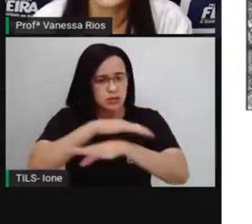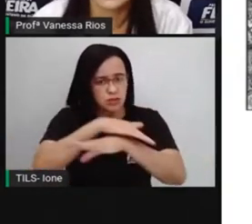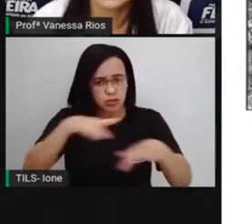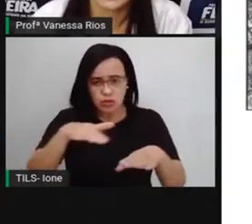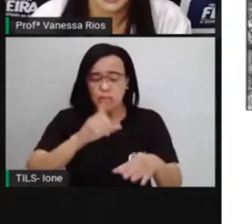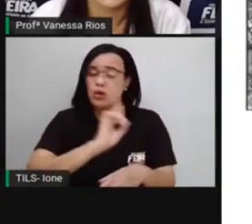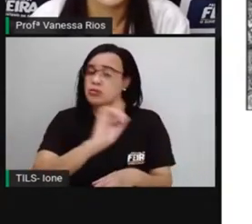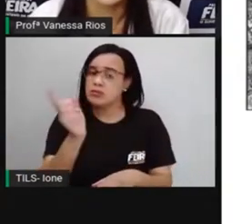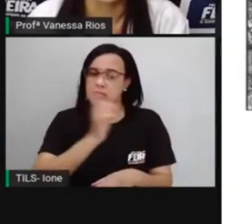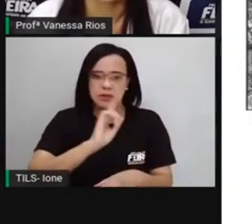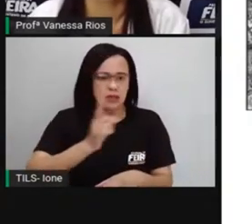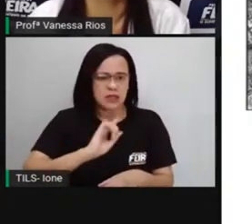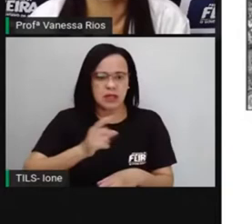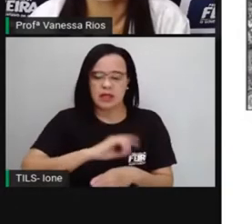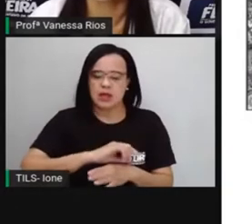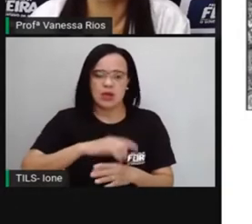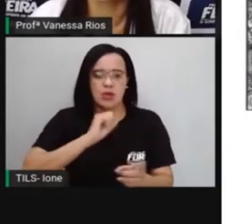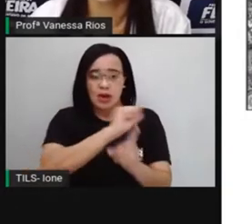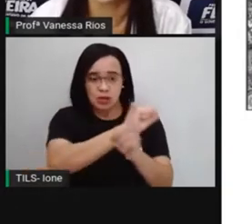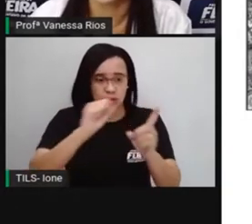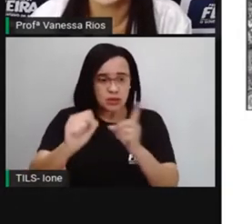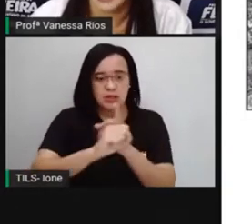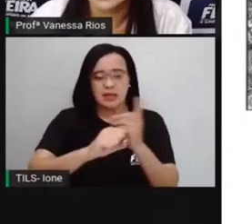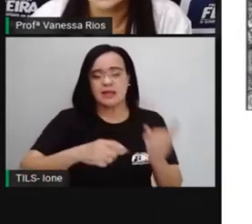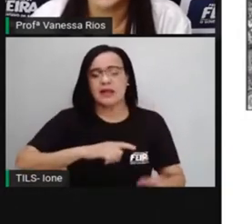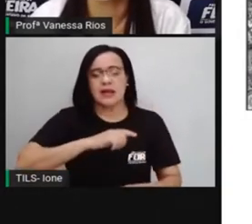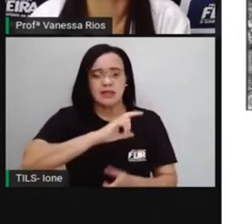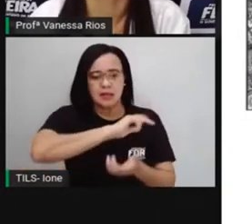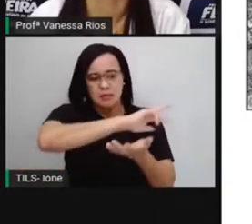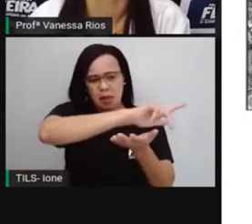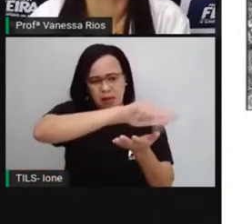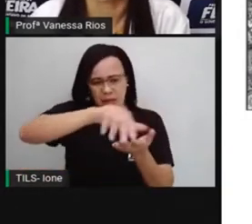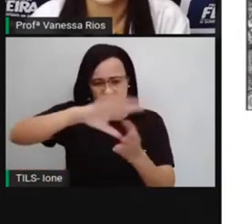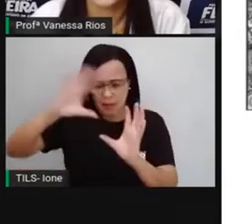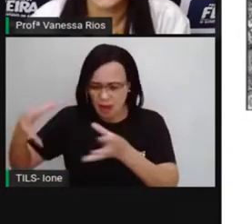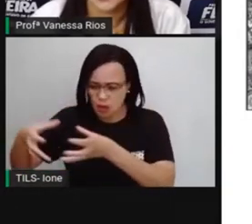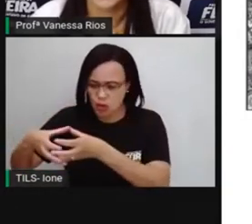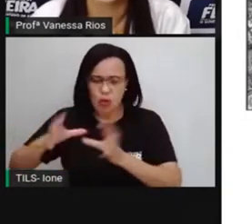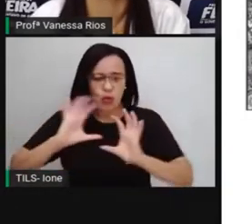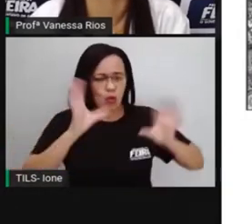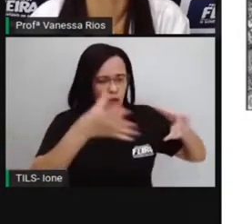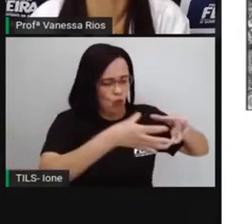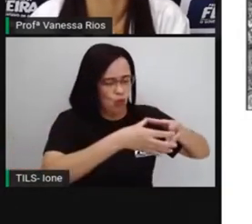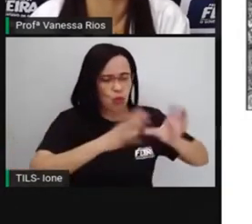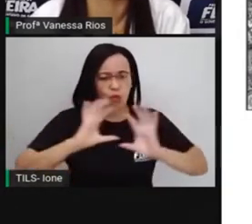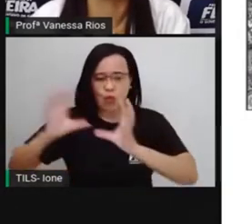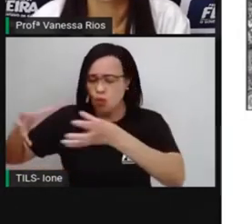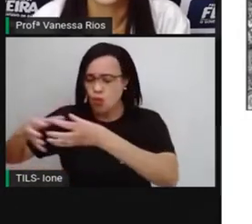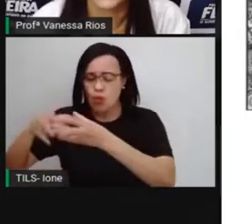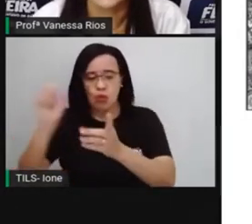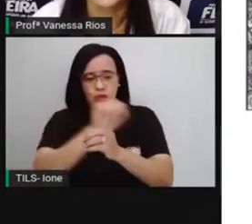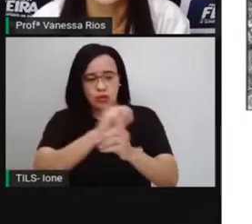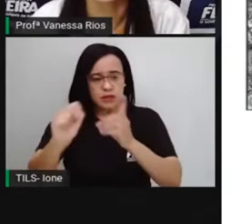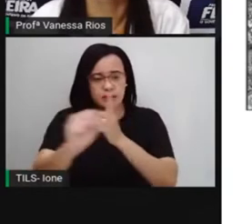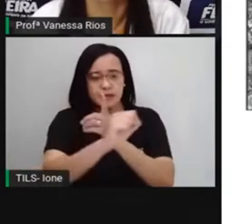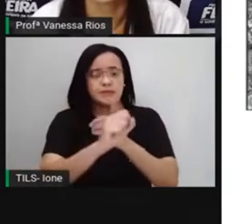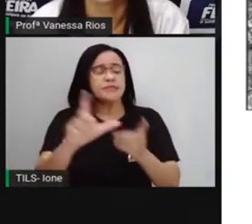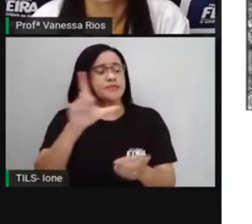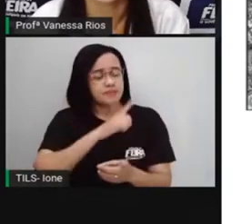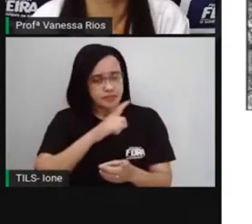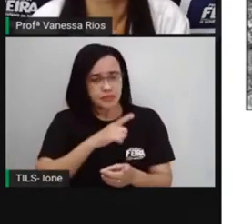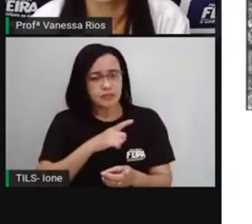grupos sociais. E esses grupos sociais possuem história própria, identidade própria,